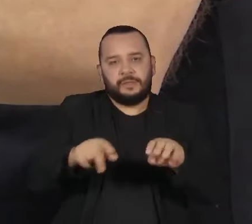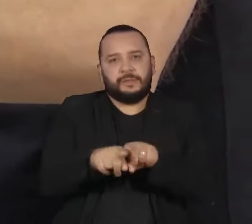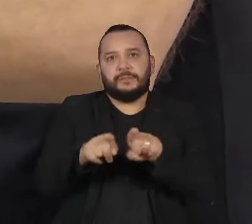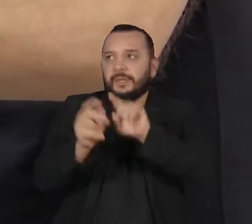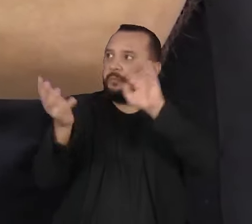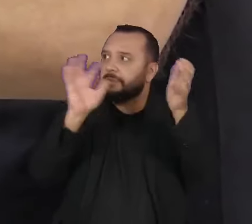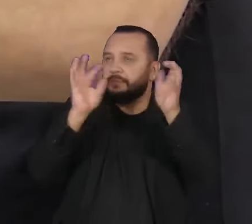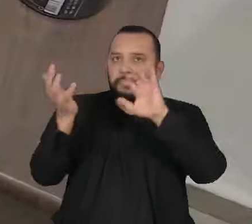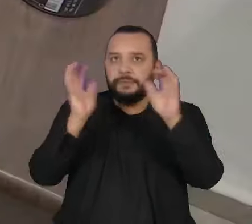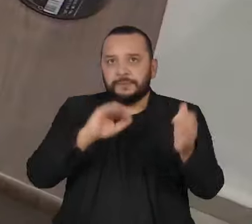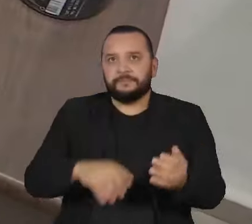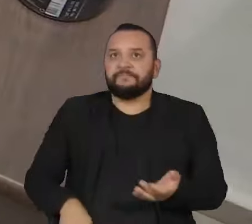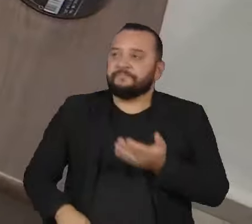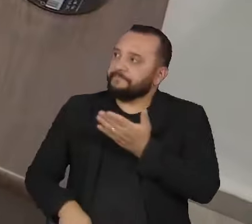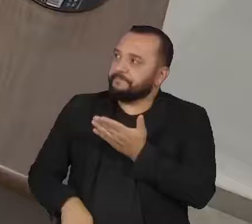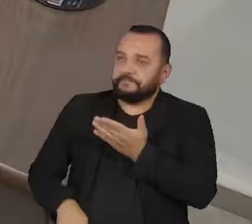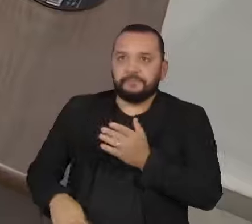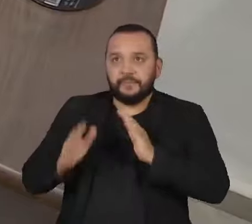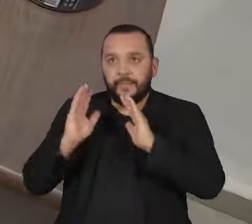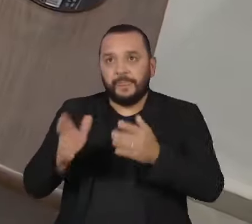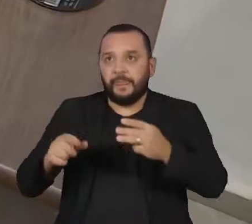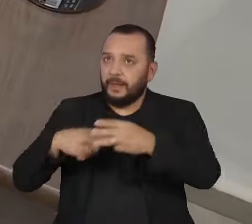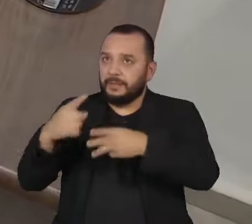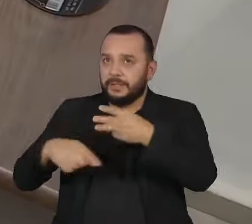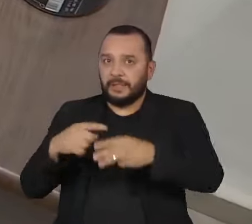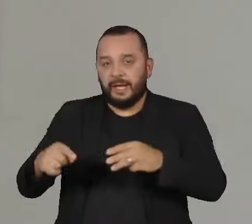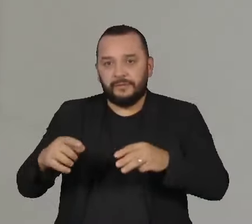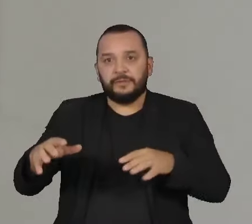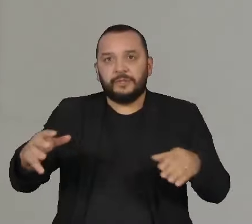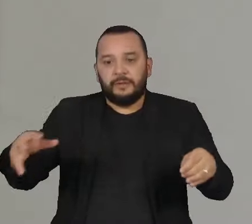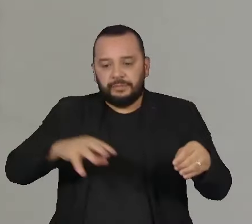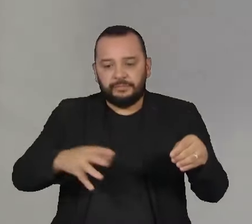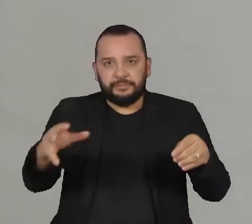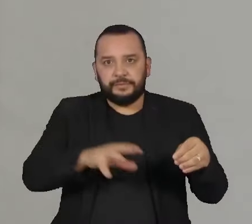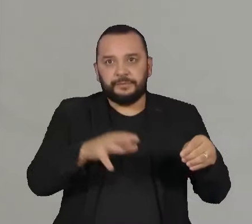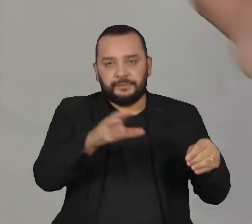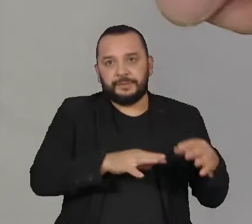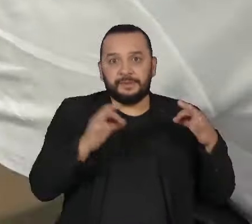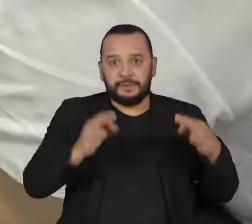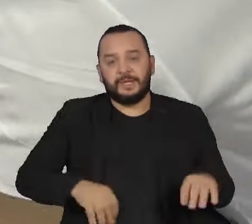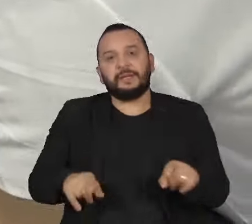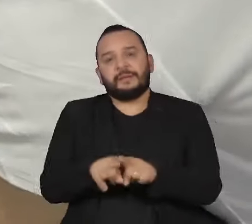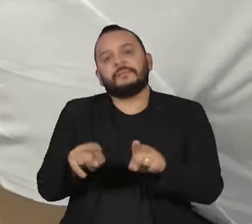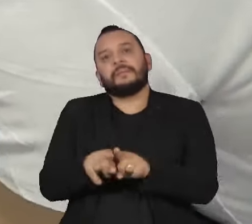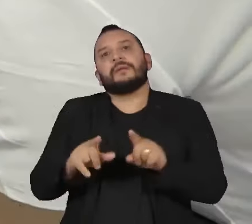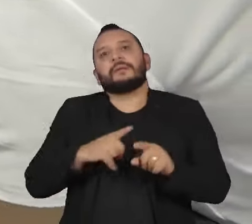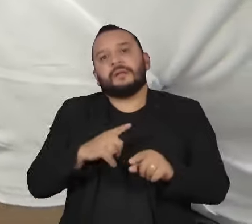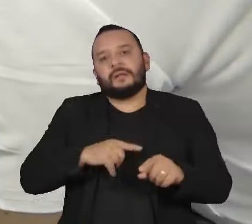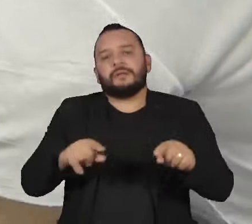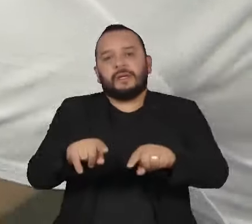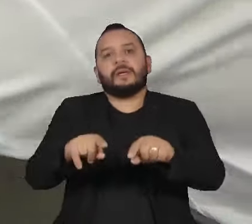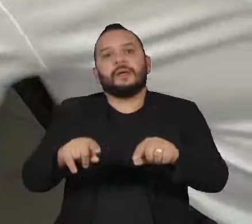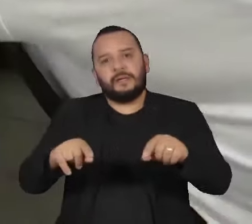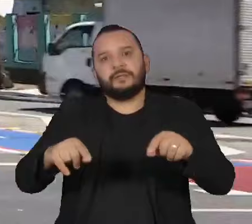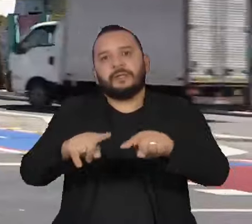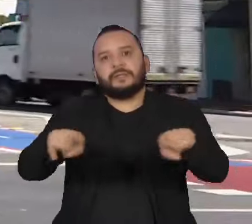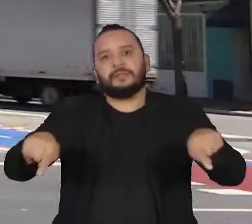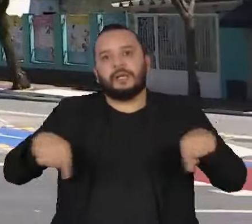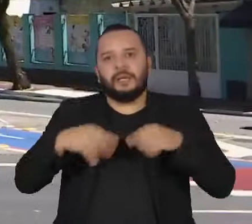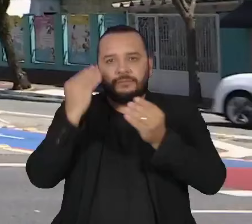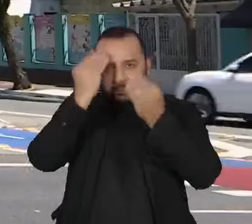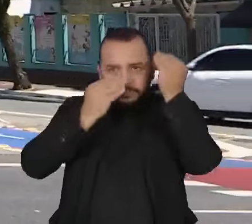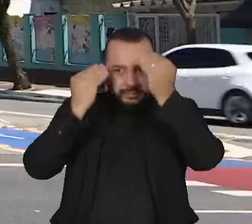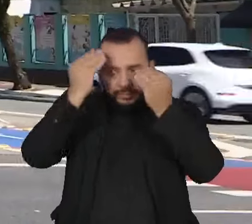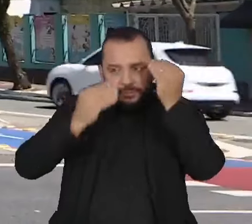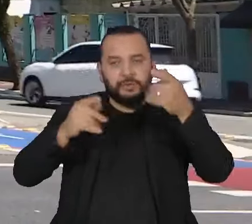preocupa com a separação dos resíduos recicláveis em casa e no salão de beleza, do qual é dono em São Caetano do Sul, no ABC Paulista.